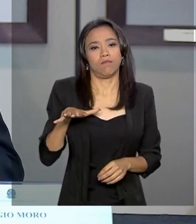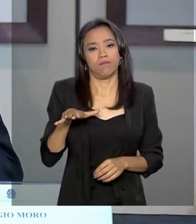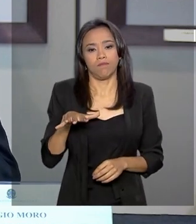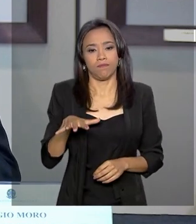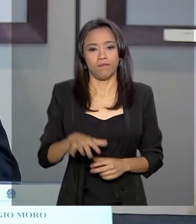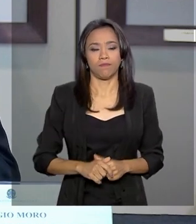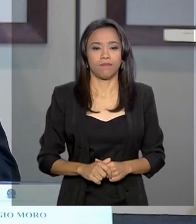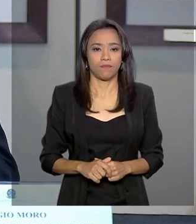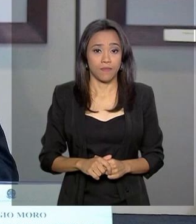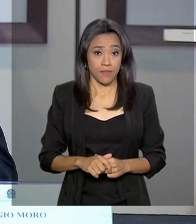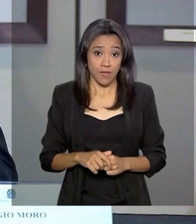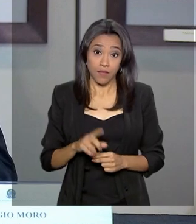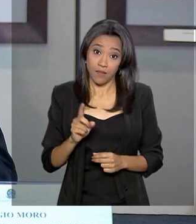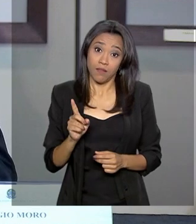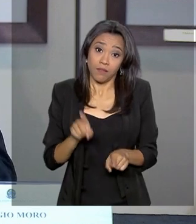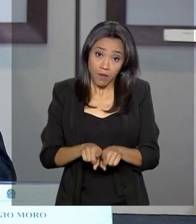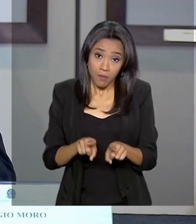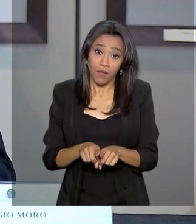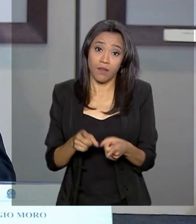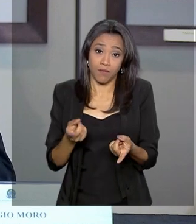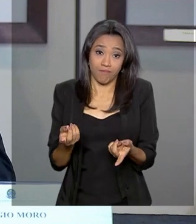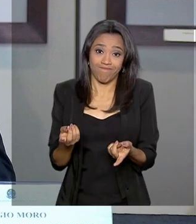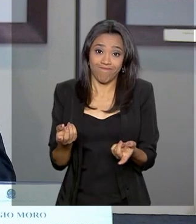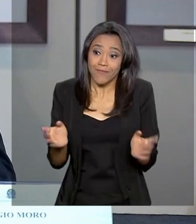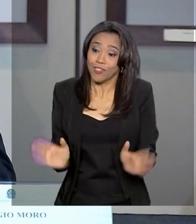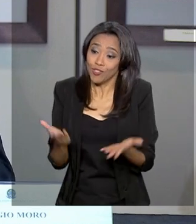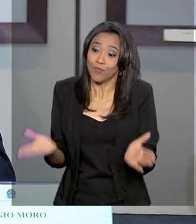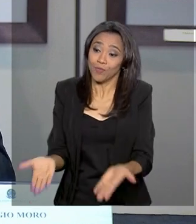estimular a criação artística.